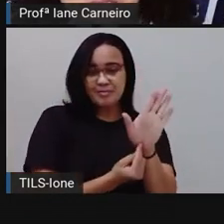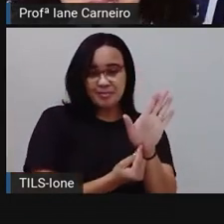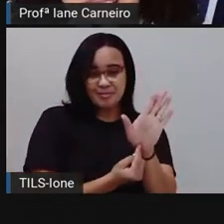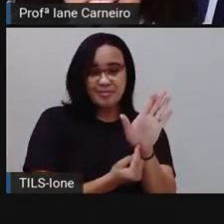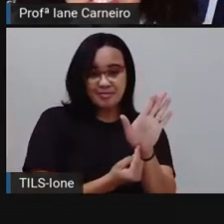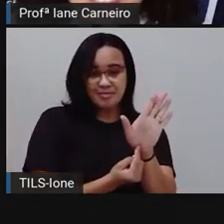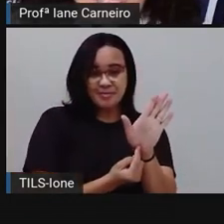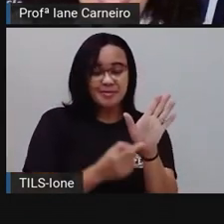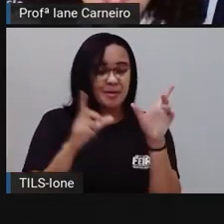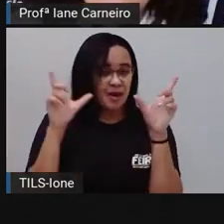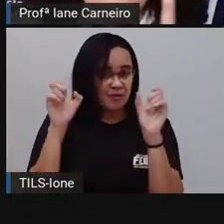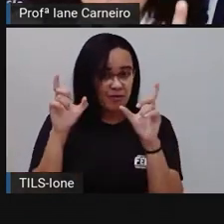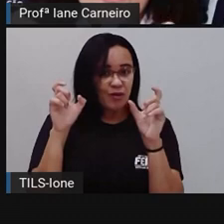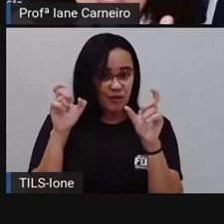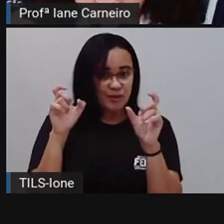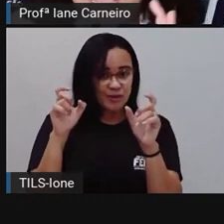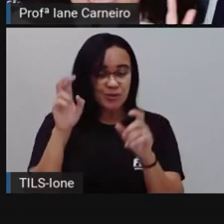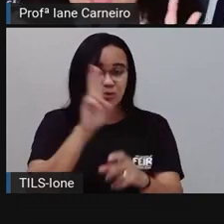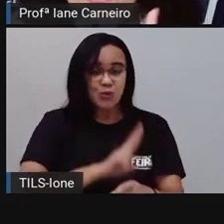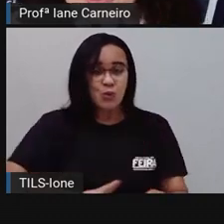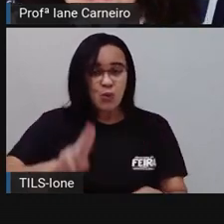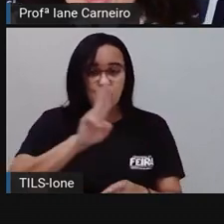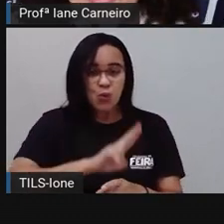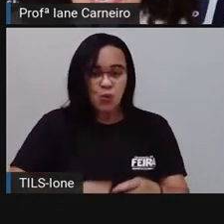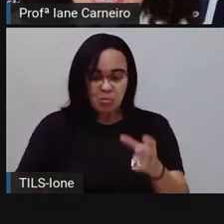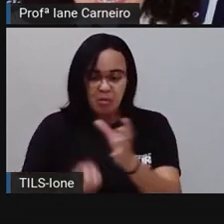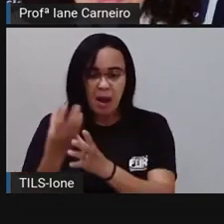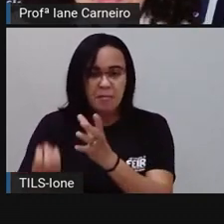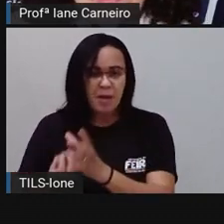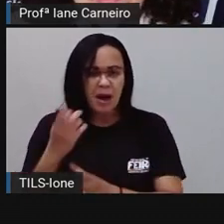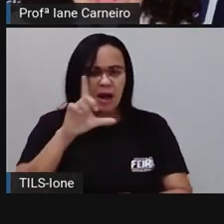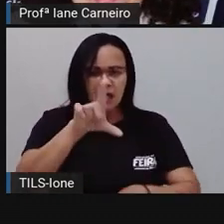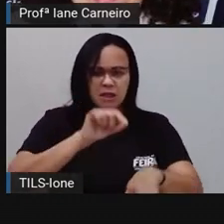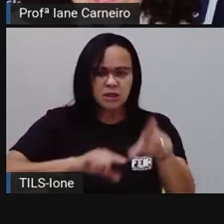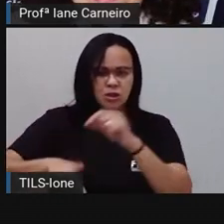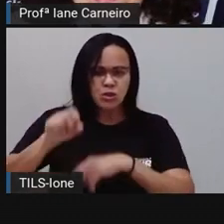criatividade, escolha a cor preferida.